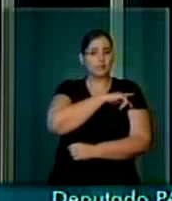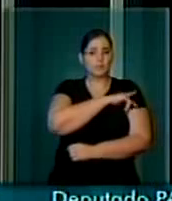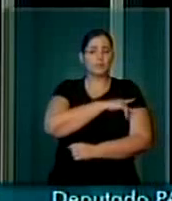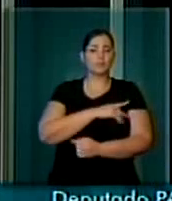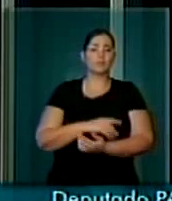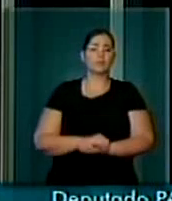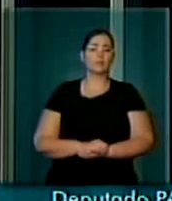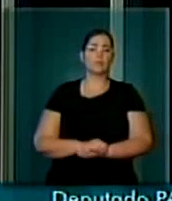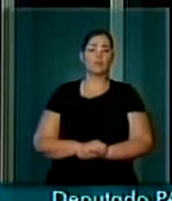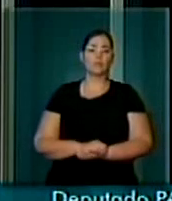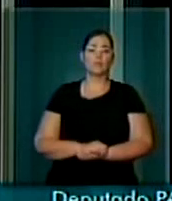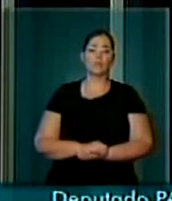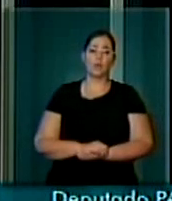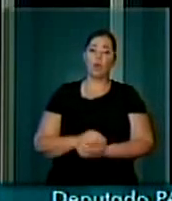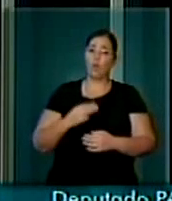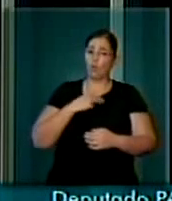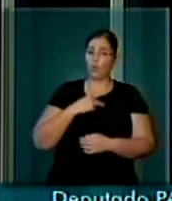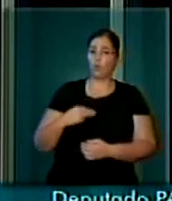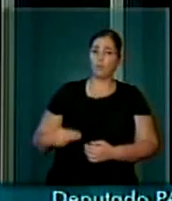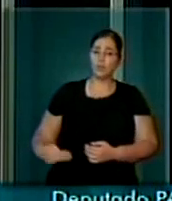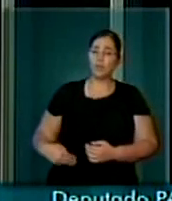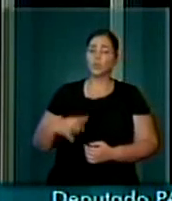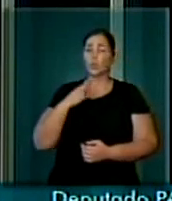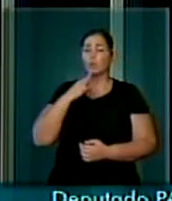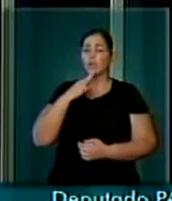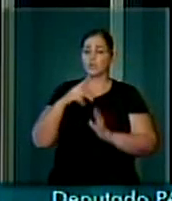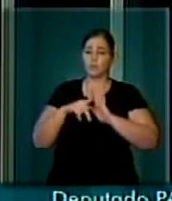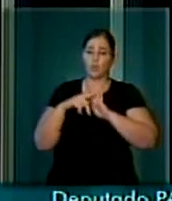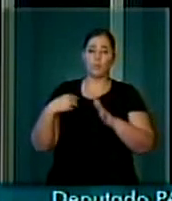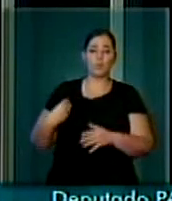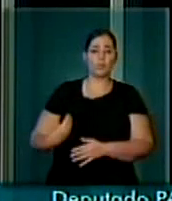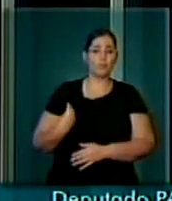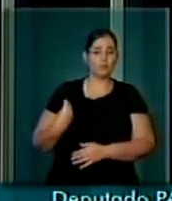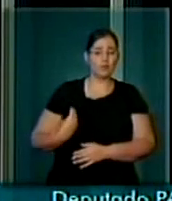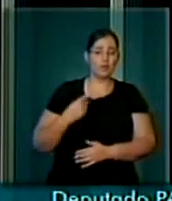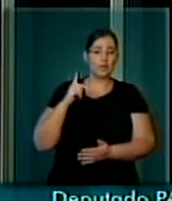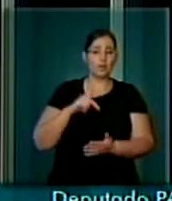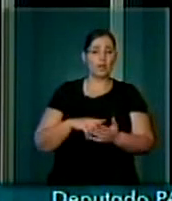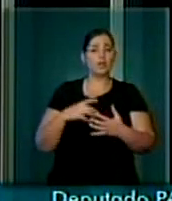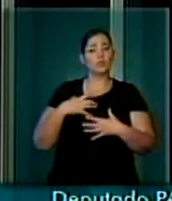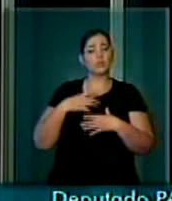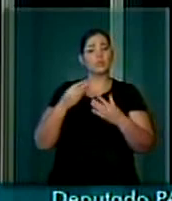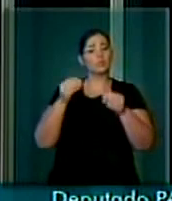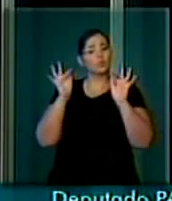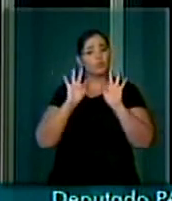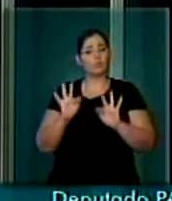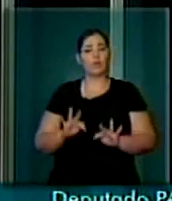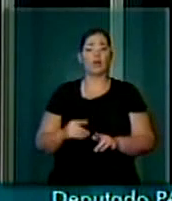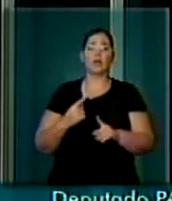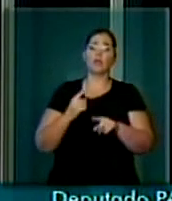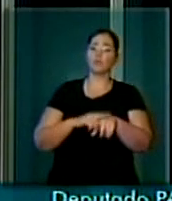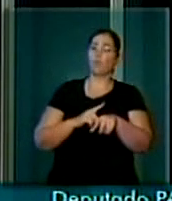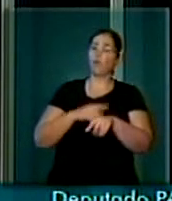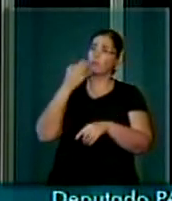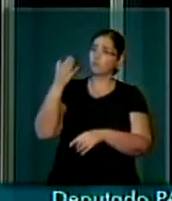O ministro César Osforrocha conhece a nossa realidade, e fiquei muito feliz quando sua excelência